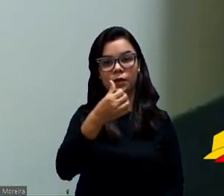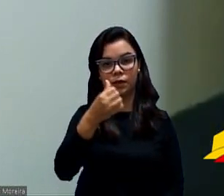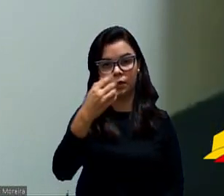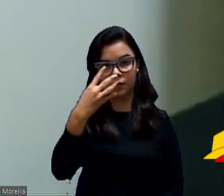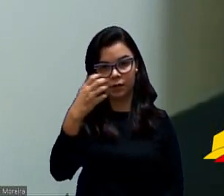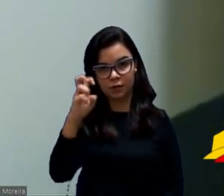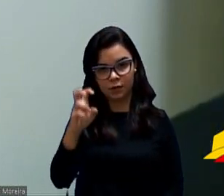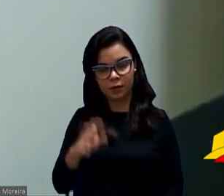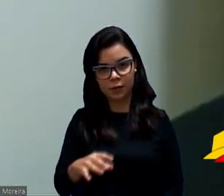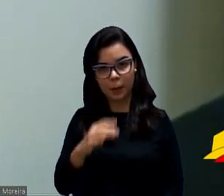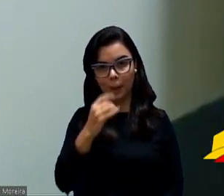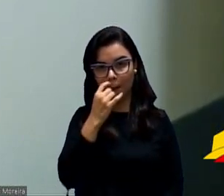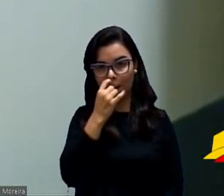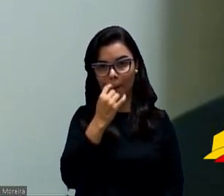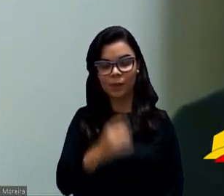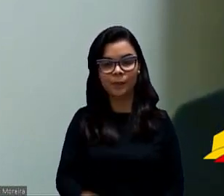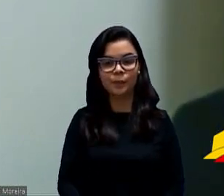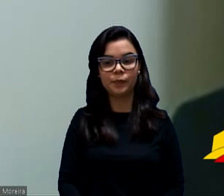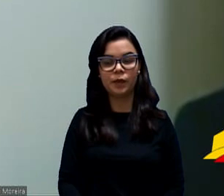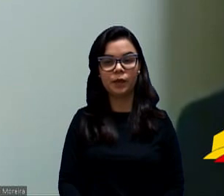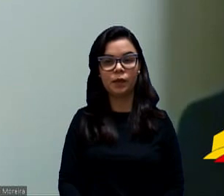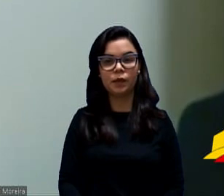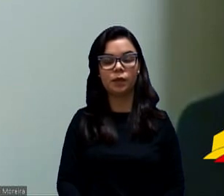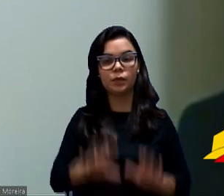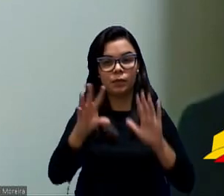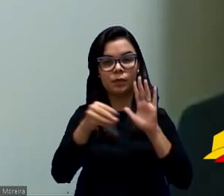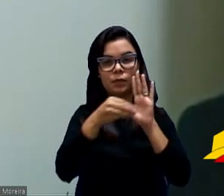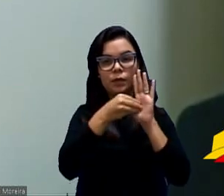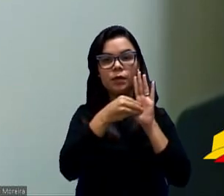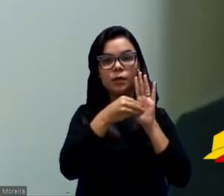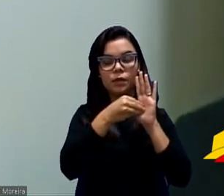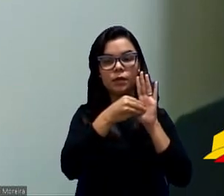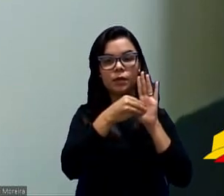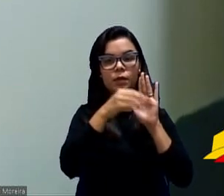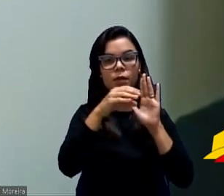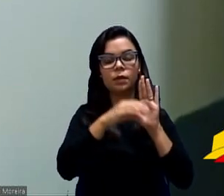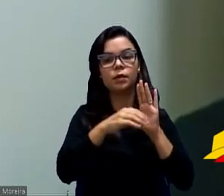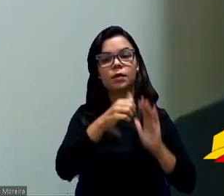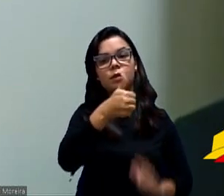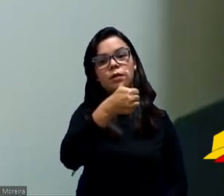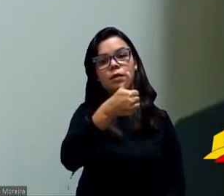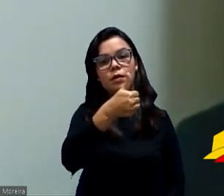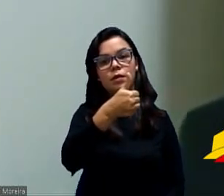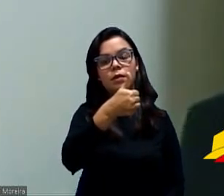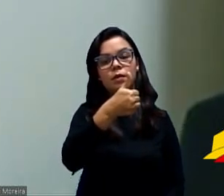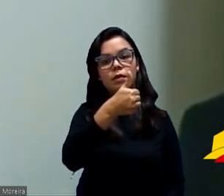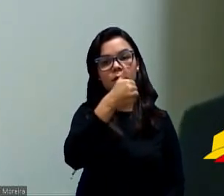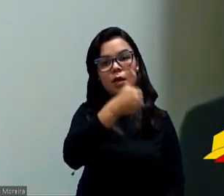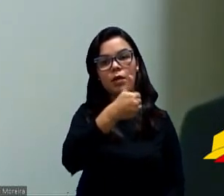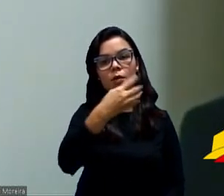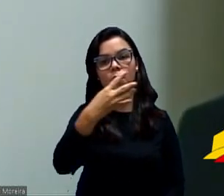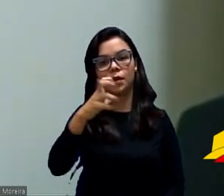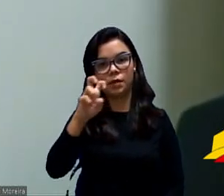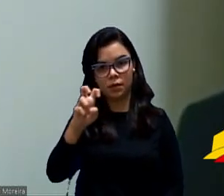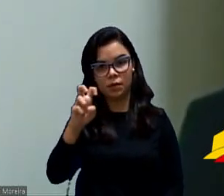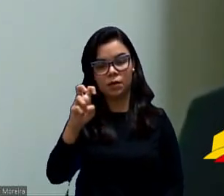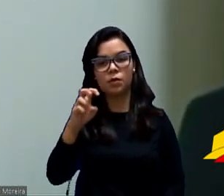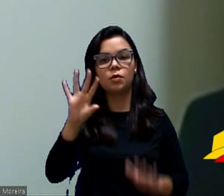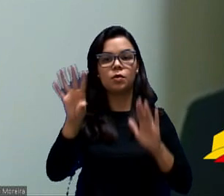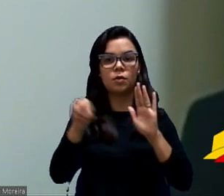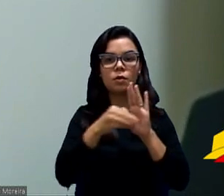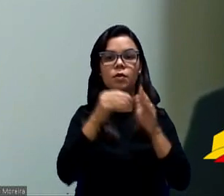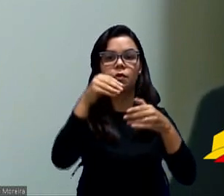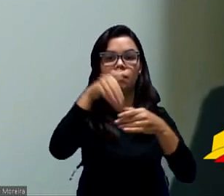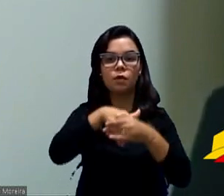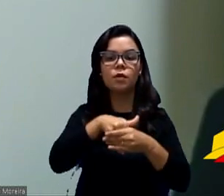votado, e pela permanência da emenda 145, eu não tinha votado pela permanência pela